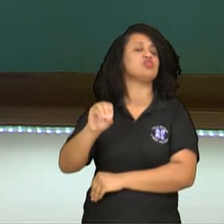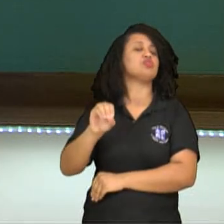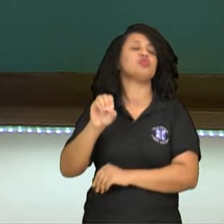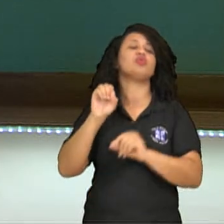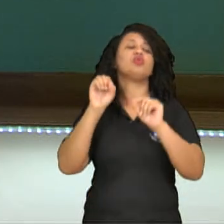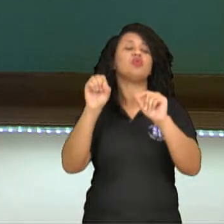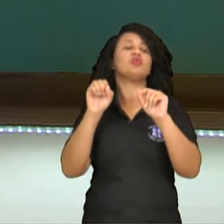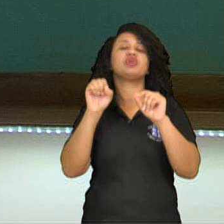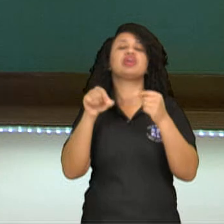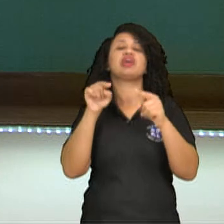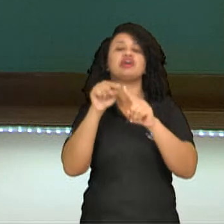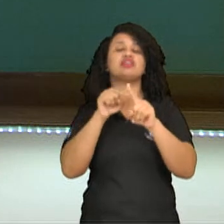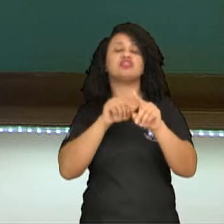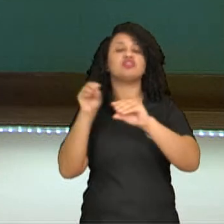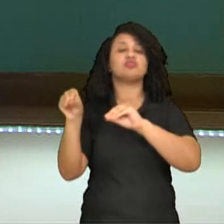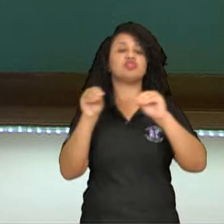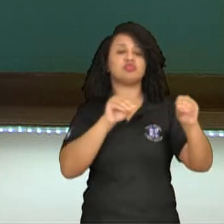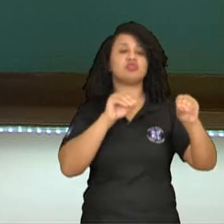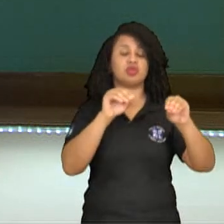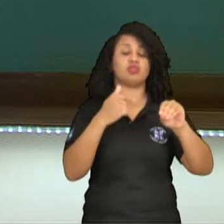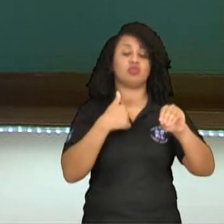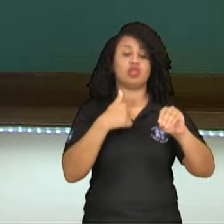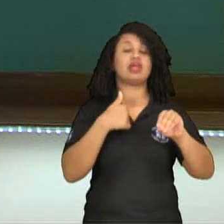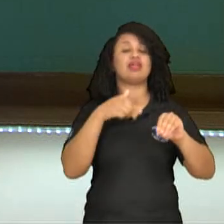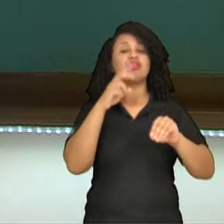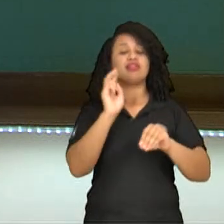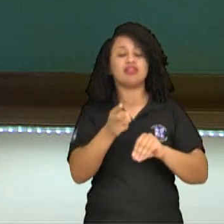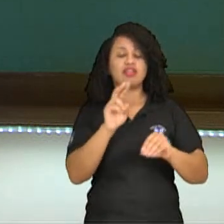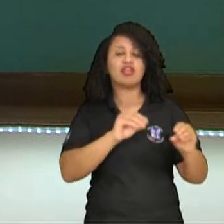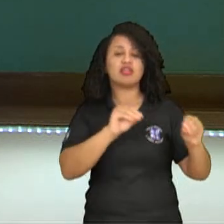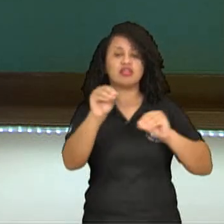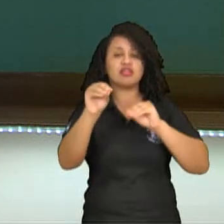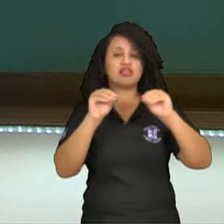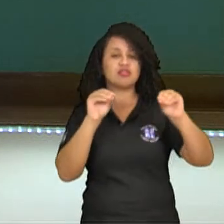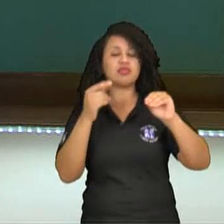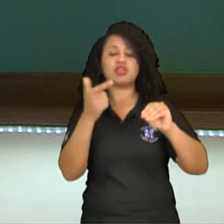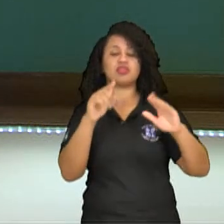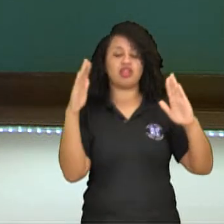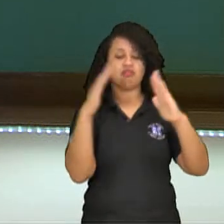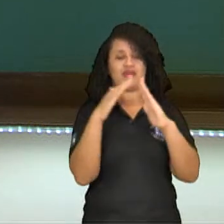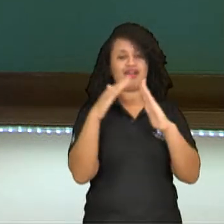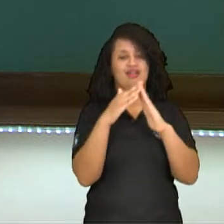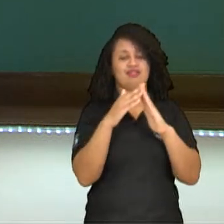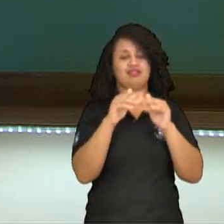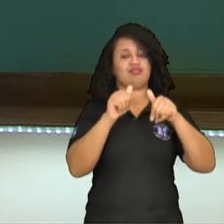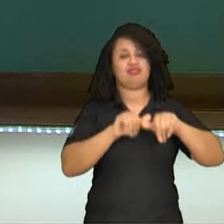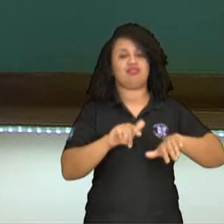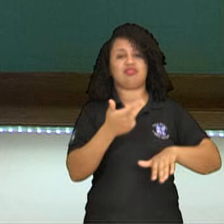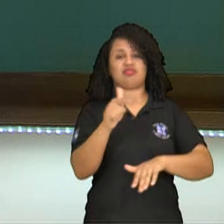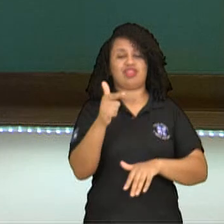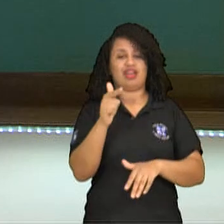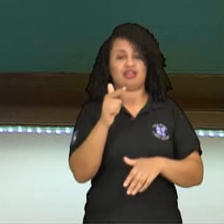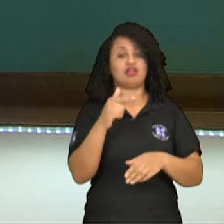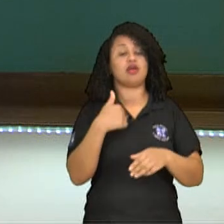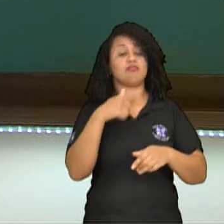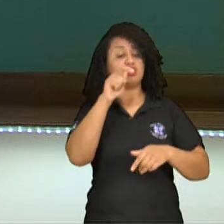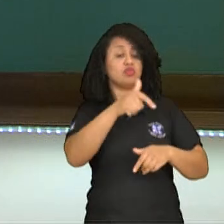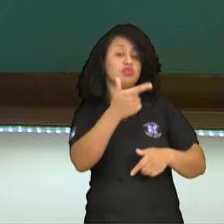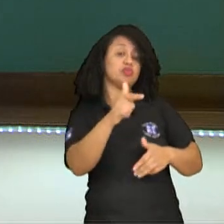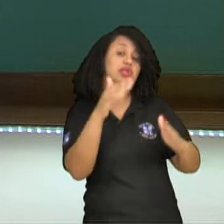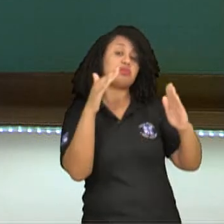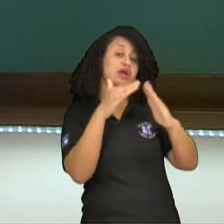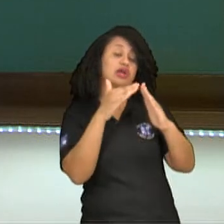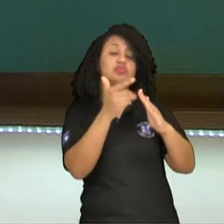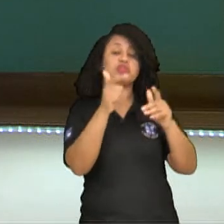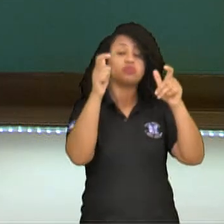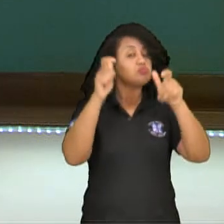é o nomadismo? É o deslocamento contínuo sem uma moradia fixa. É a pessoa que não tem um